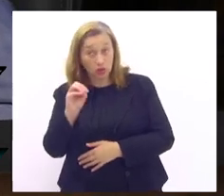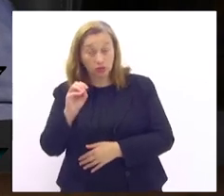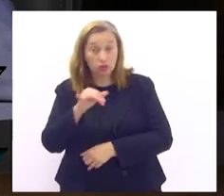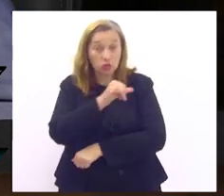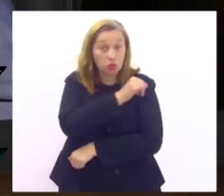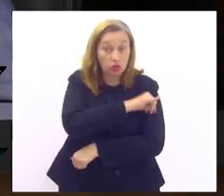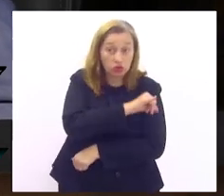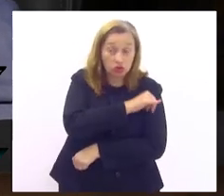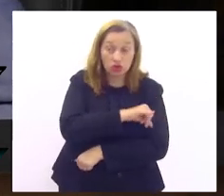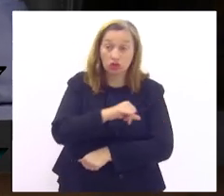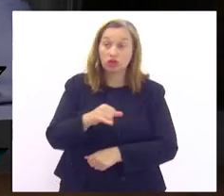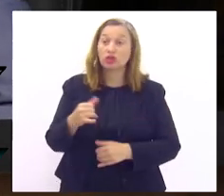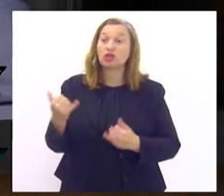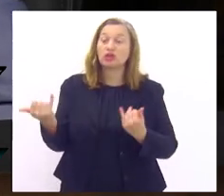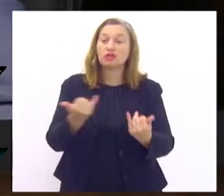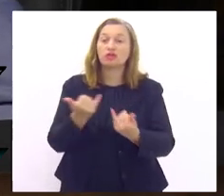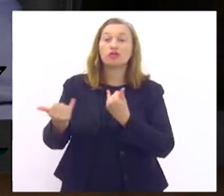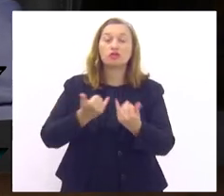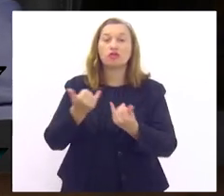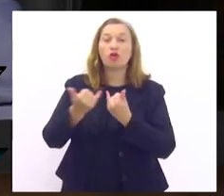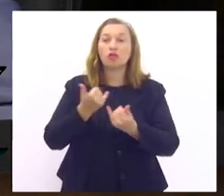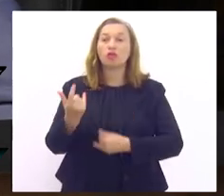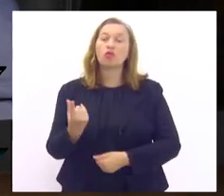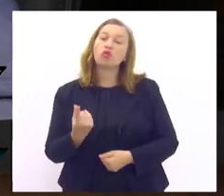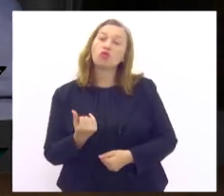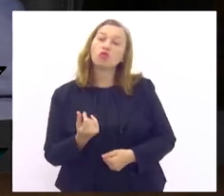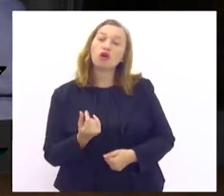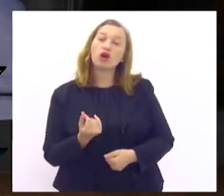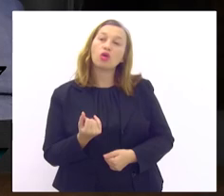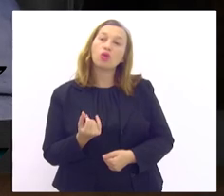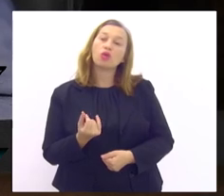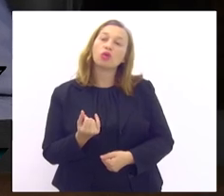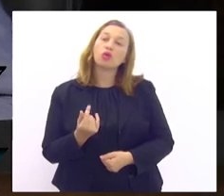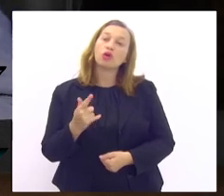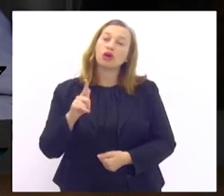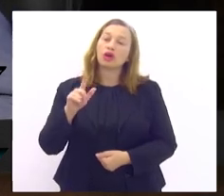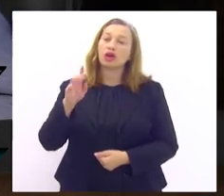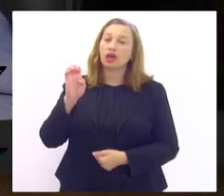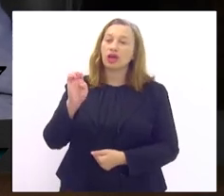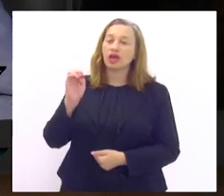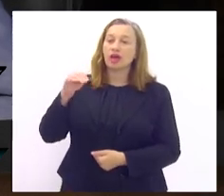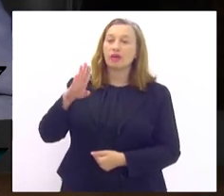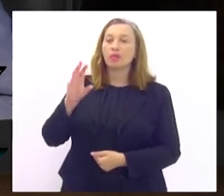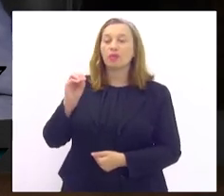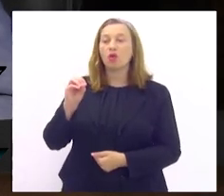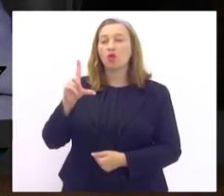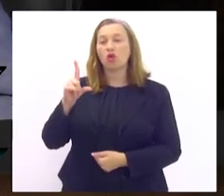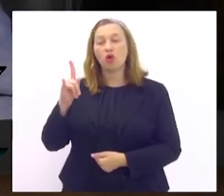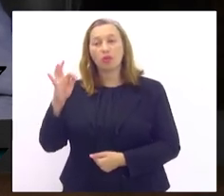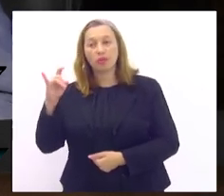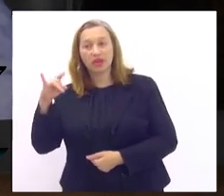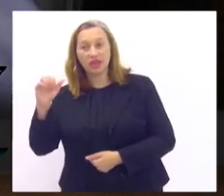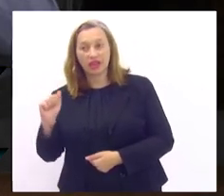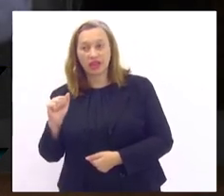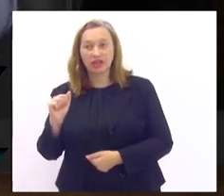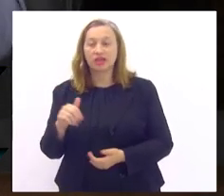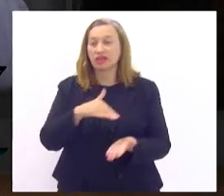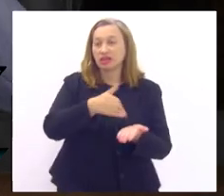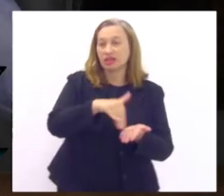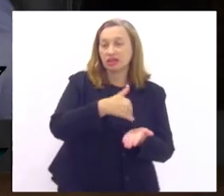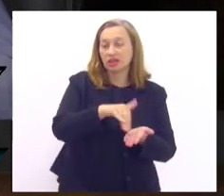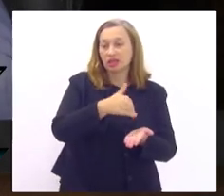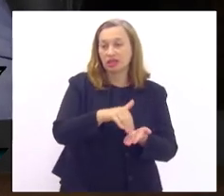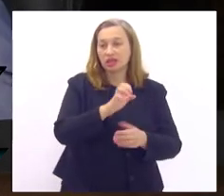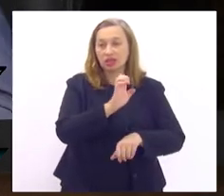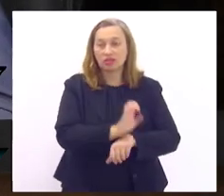comuniquem os valores da hemoglobina glicada para a secretaria estadual de saúde e a